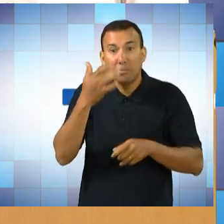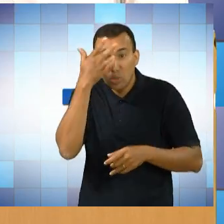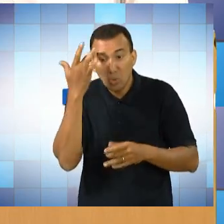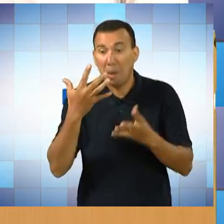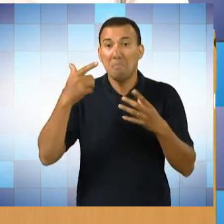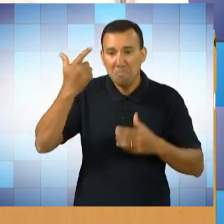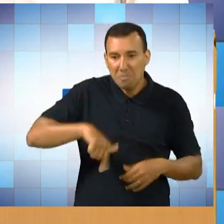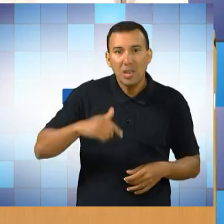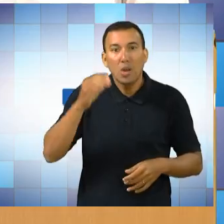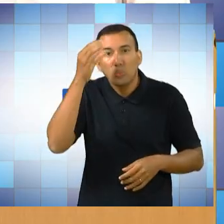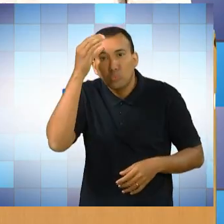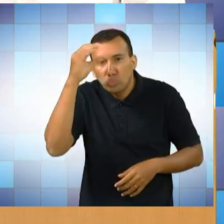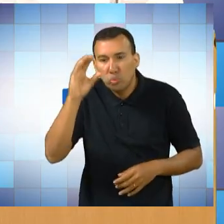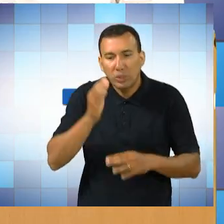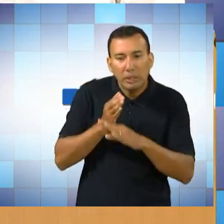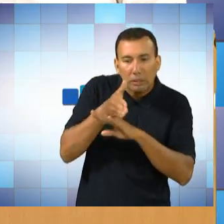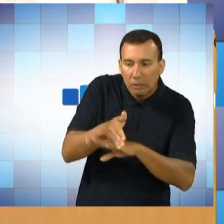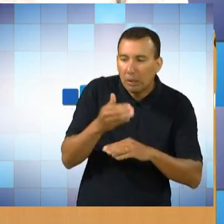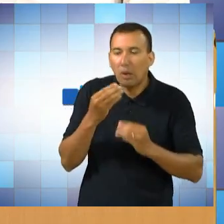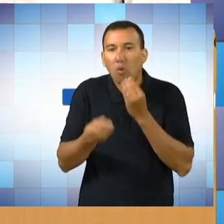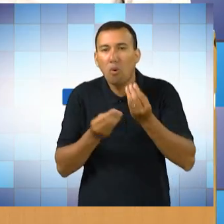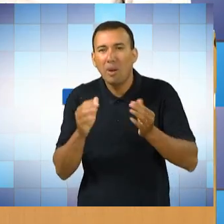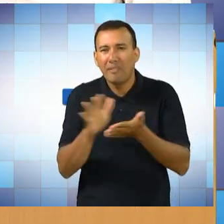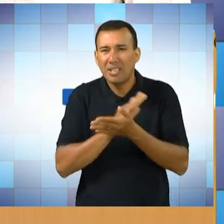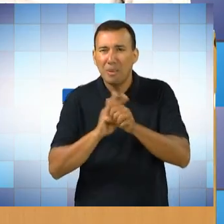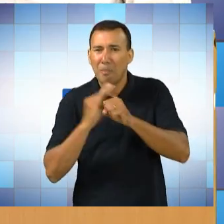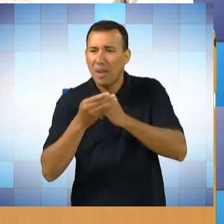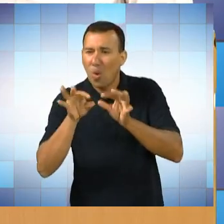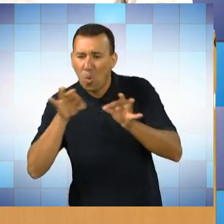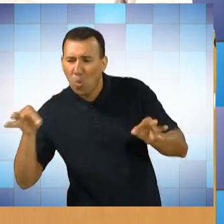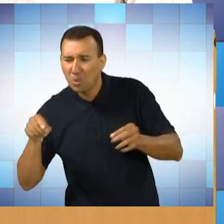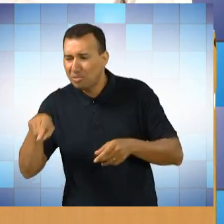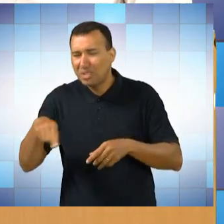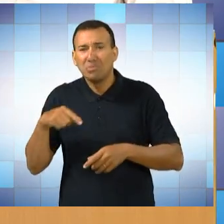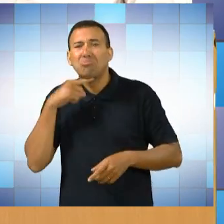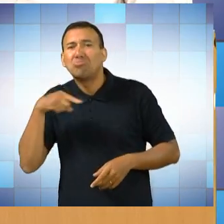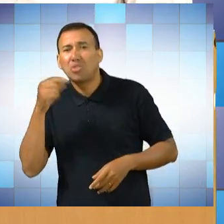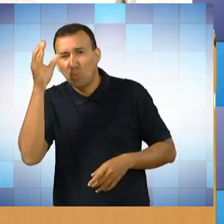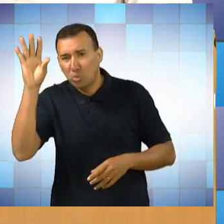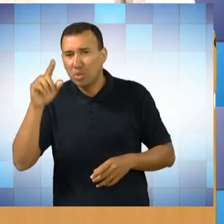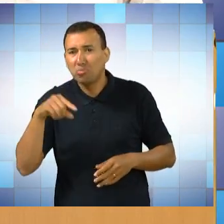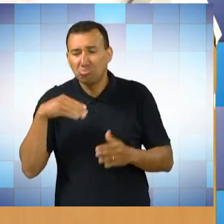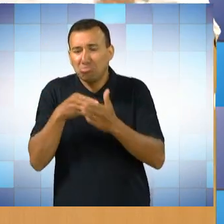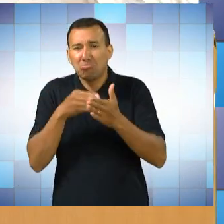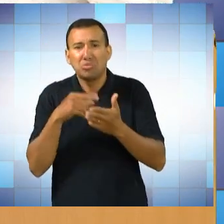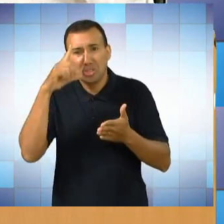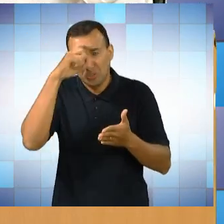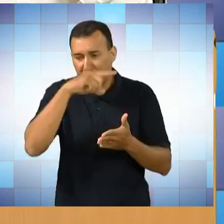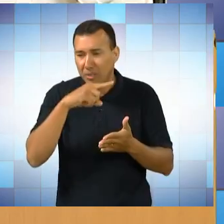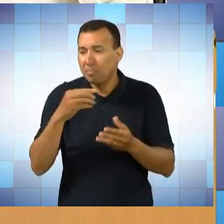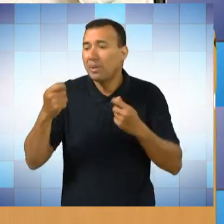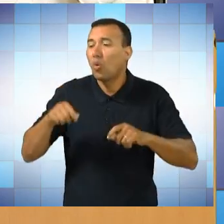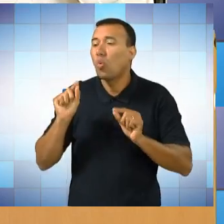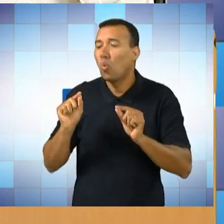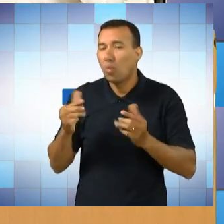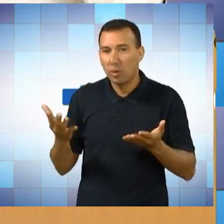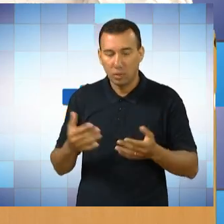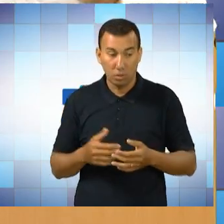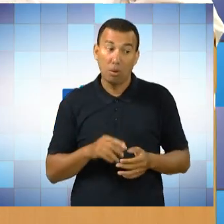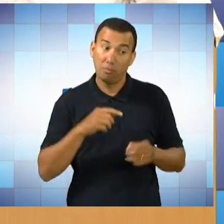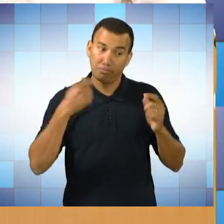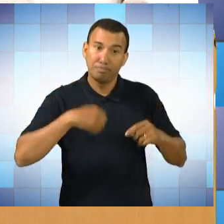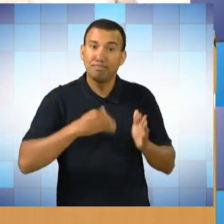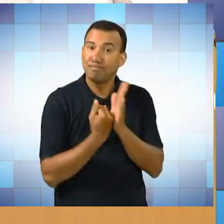essa juventude lá da periferia possa ter acesso a essa cultura? Eu acredito que mais oportunidade, né?